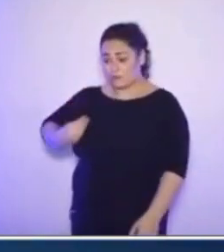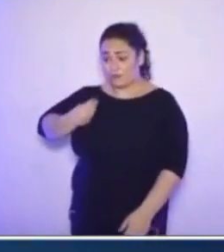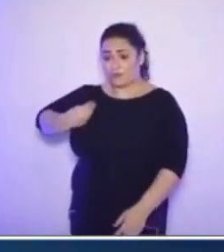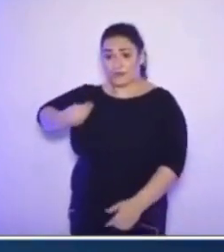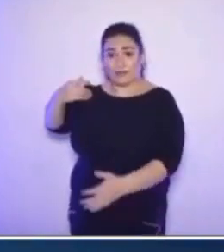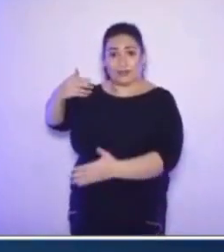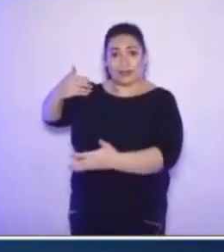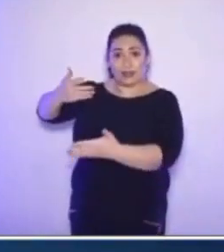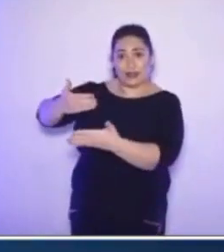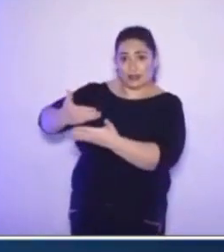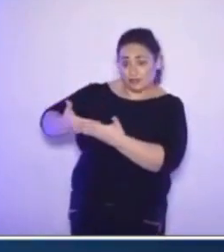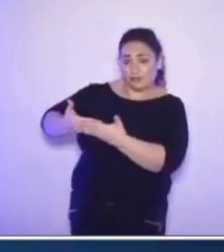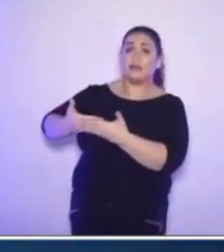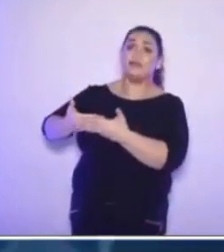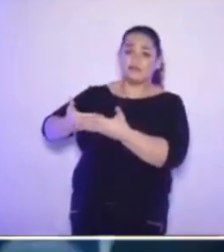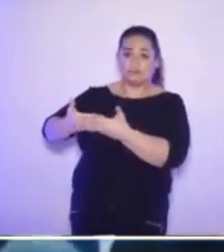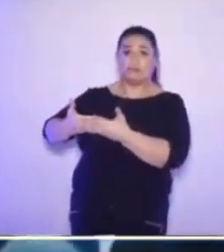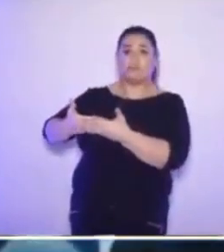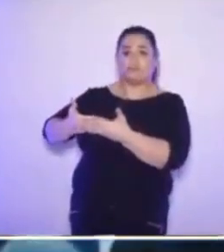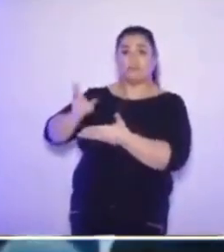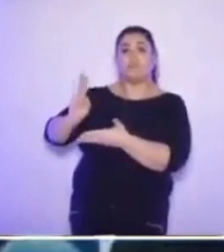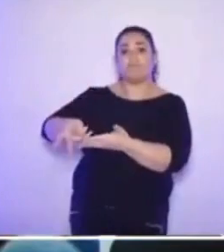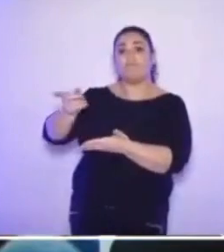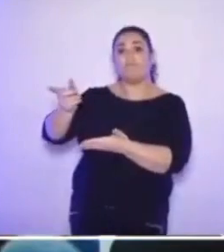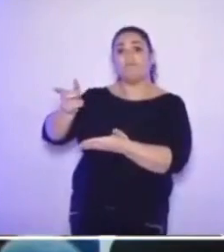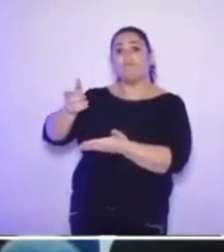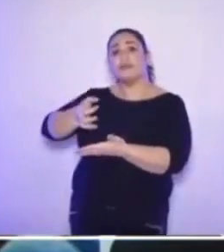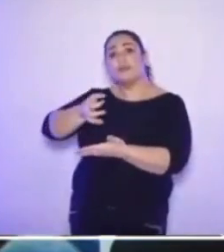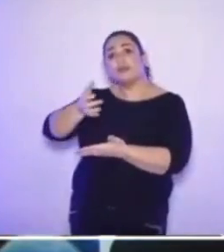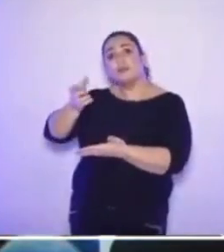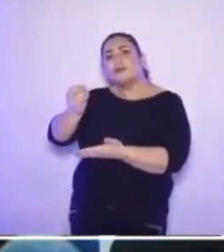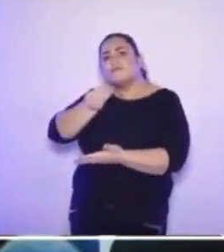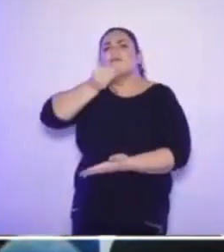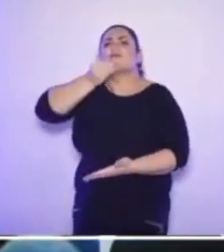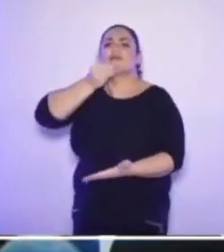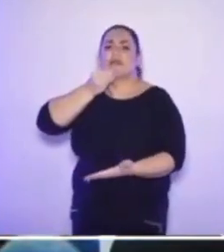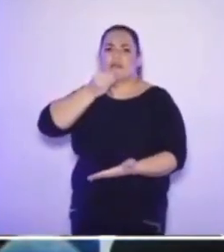na diferença para a vida do nosso povo.